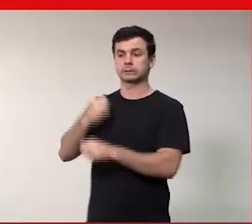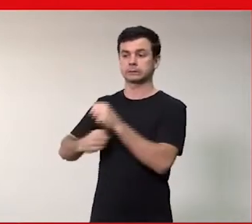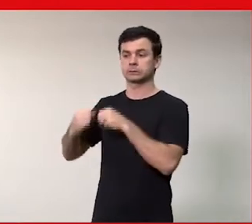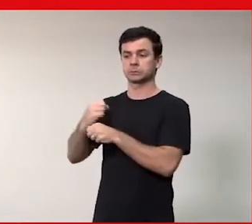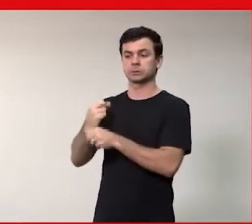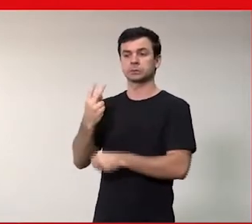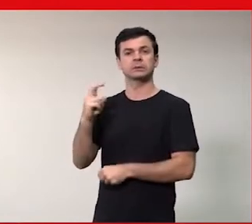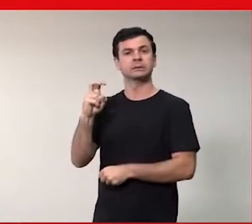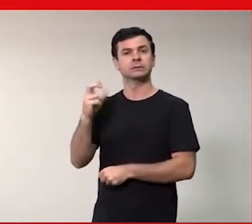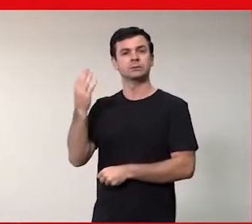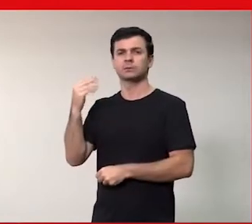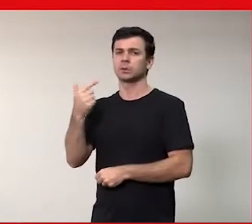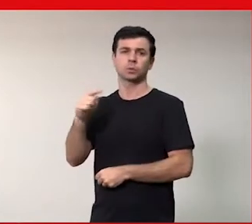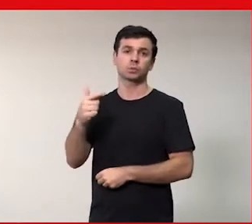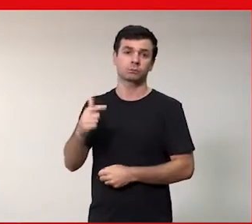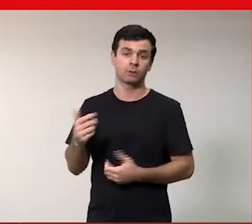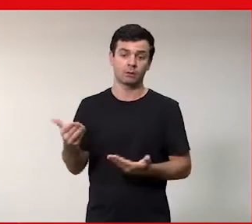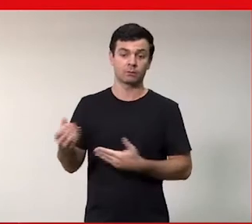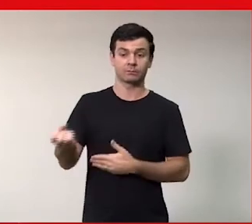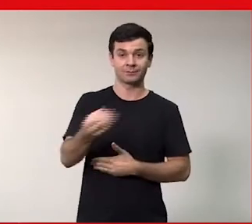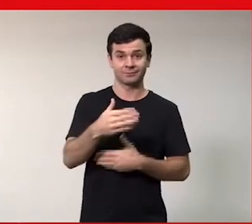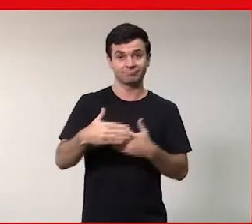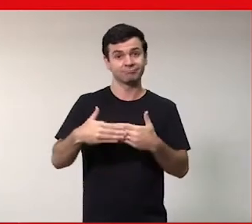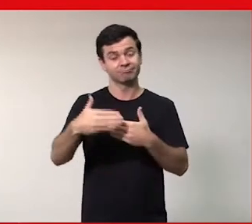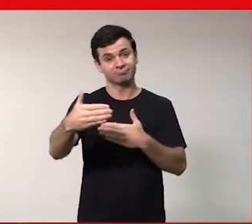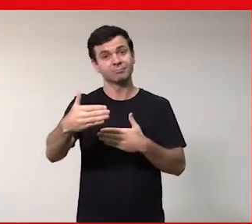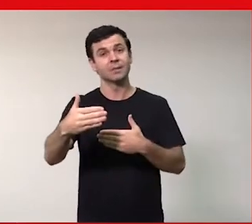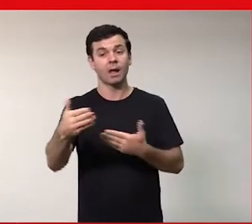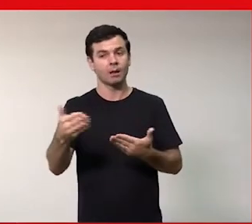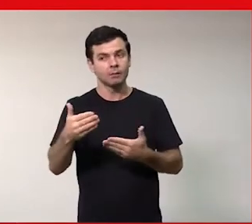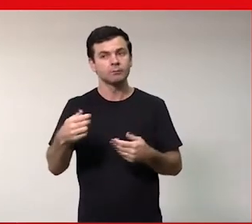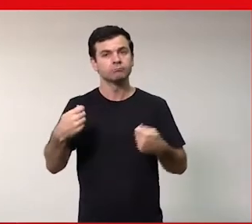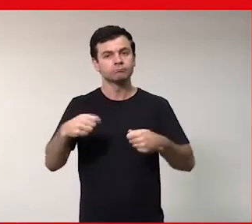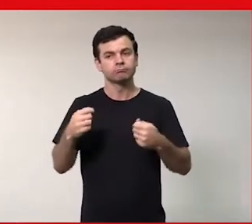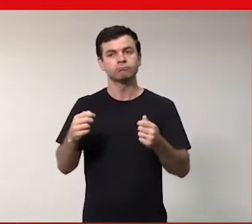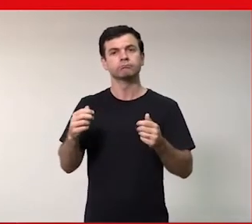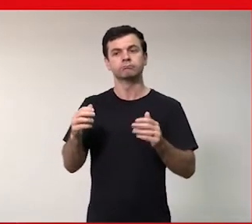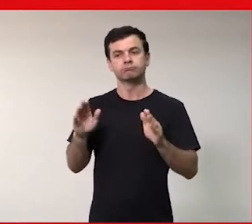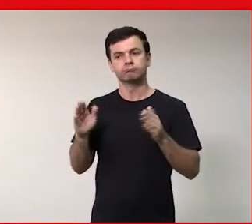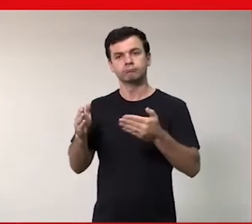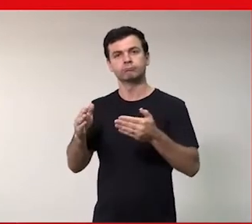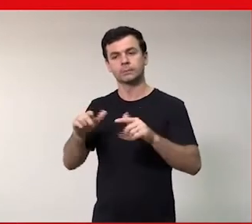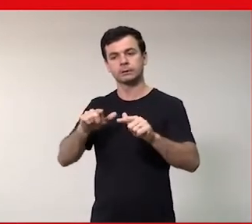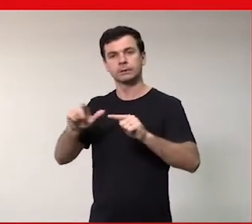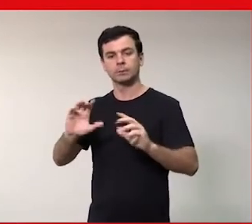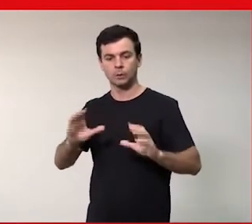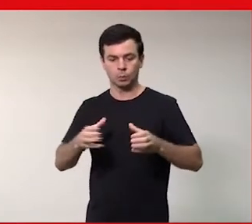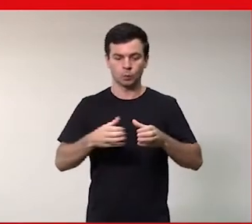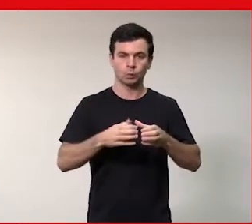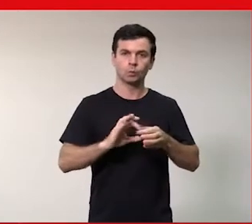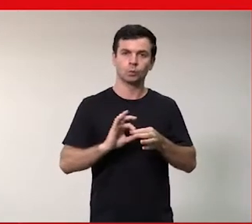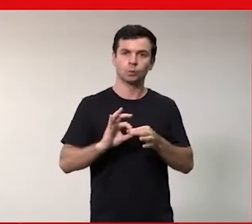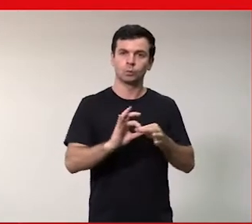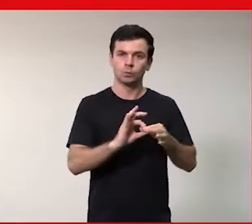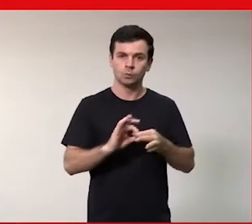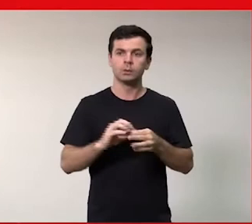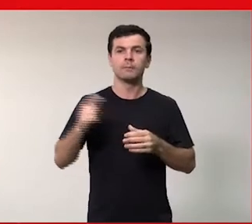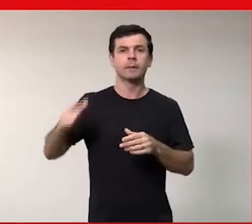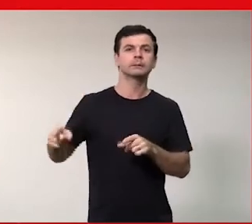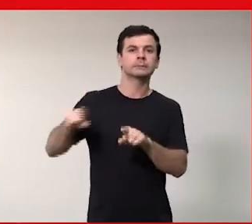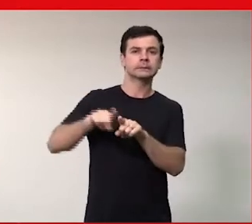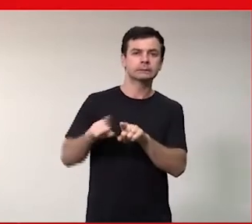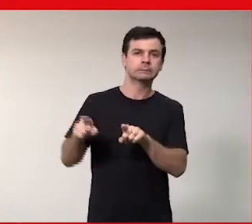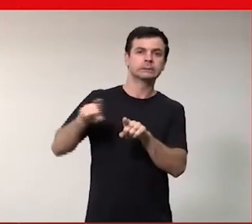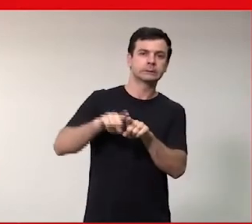eu acho que é por isso por aí que a gente tem que começar a atuar e atuar em conjunto eu estabeleceria mais parcerias mais suas